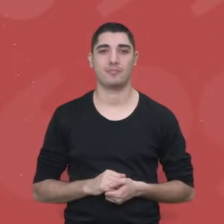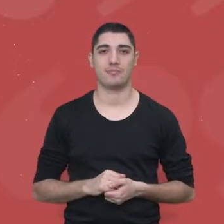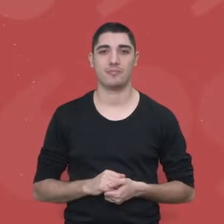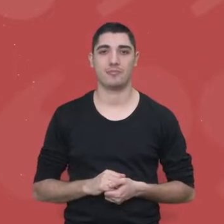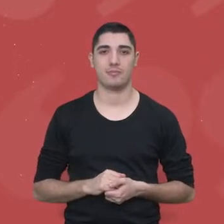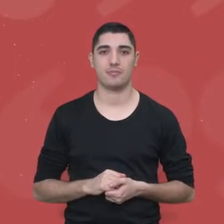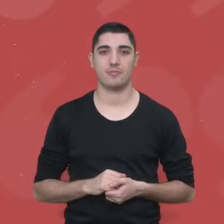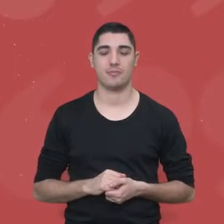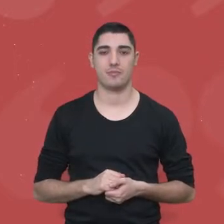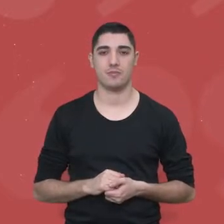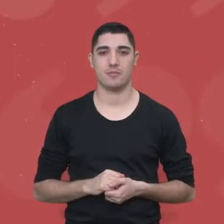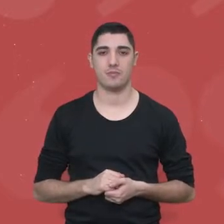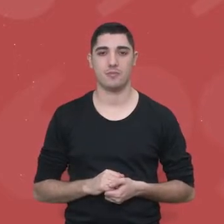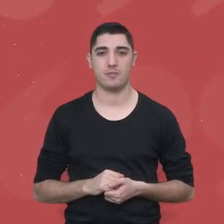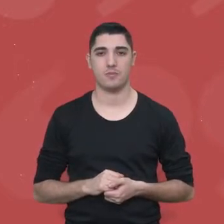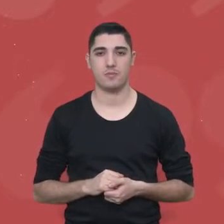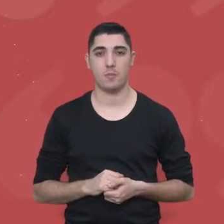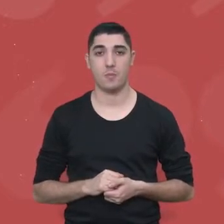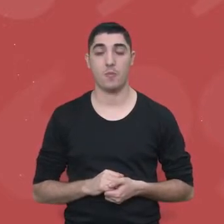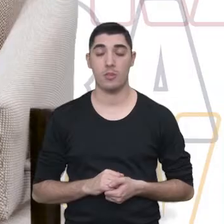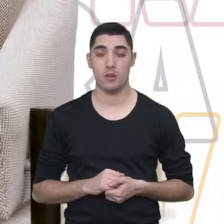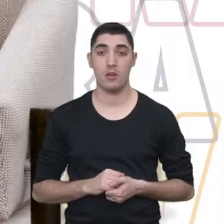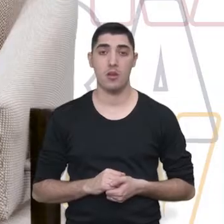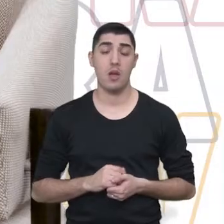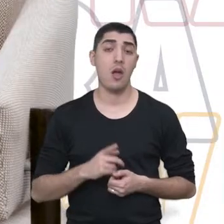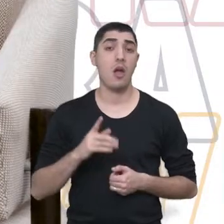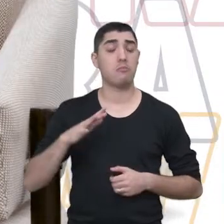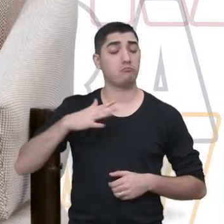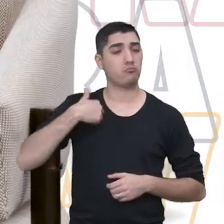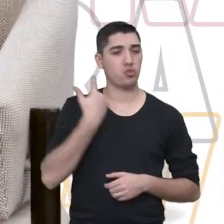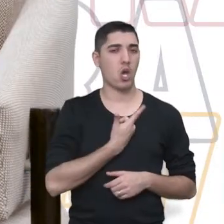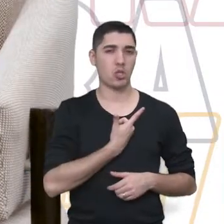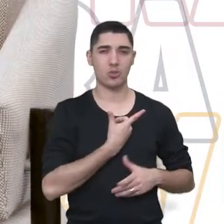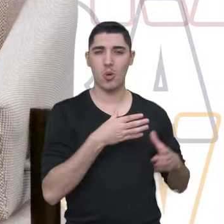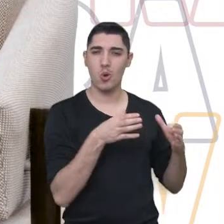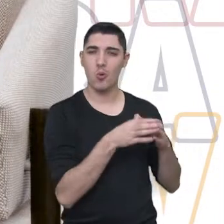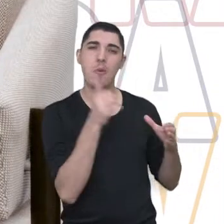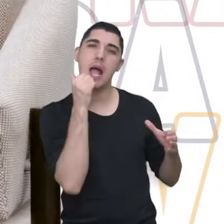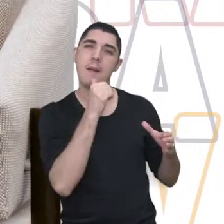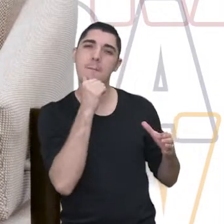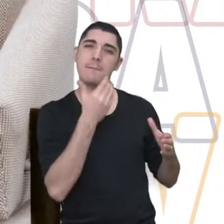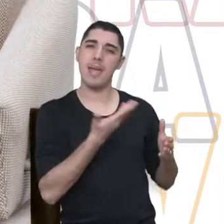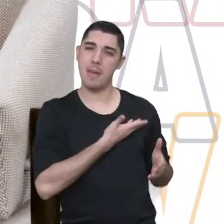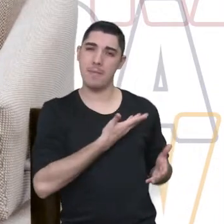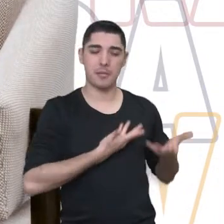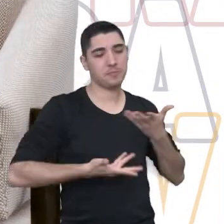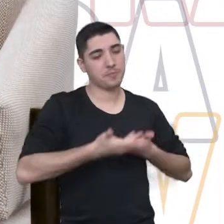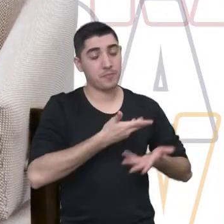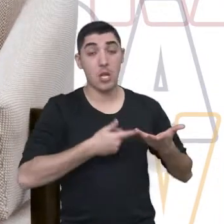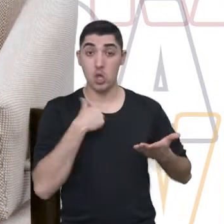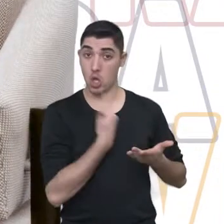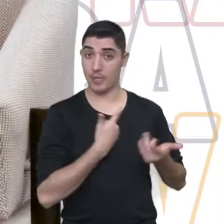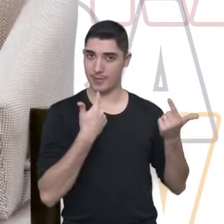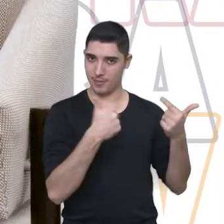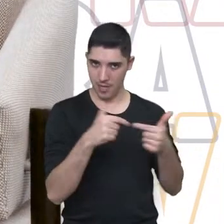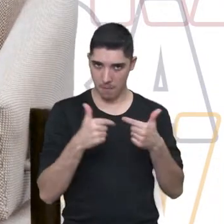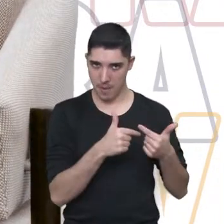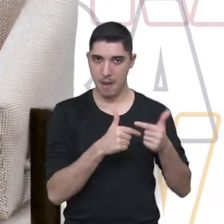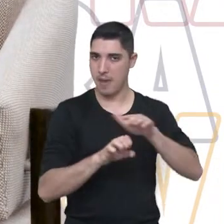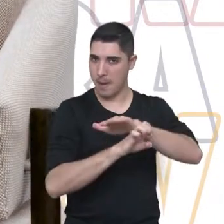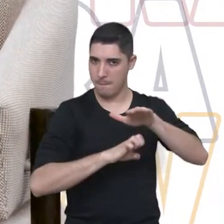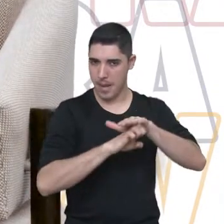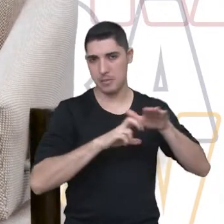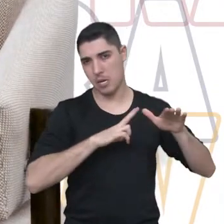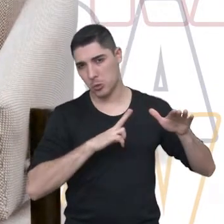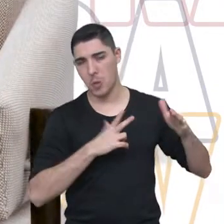finalidades surgiu o projeto? Um grupo de amigas, assim, que trabalhávamos em instituições públicas e